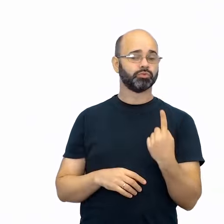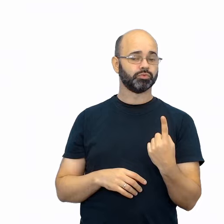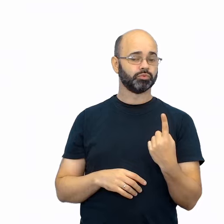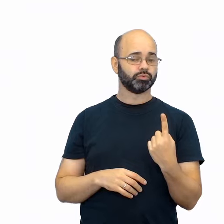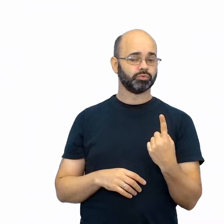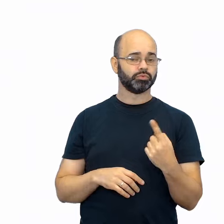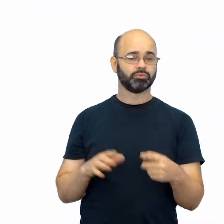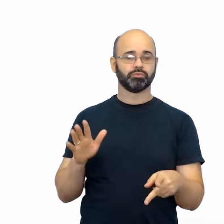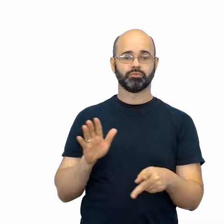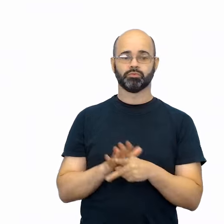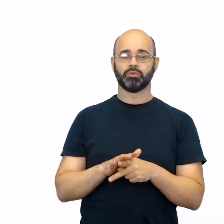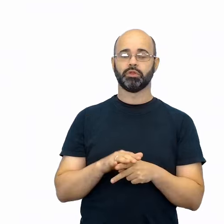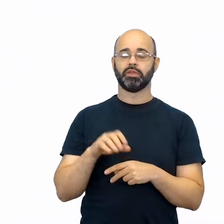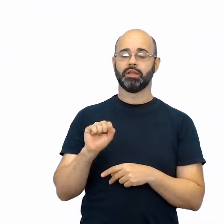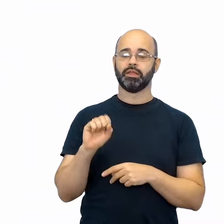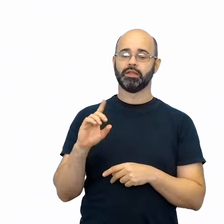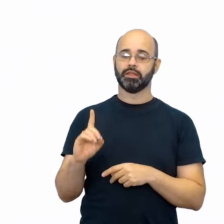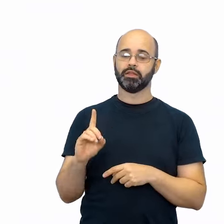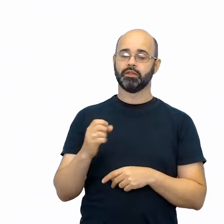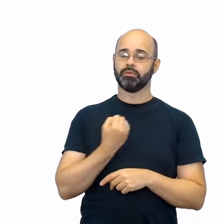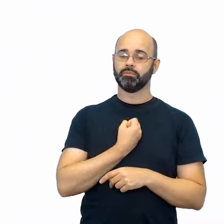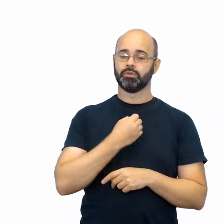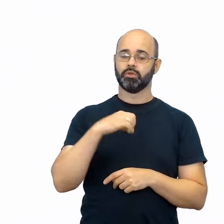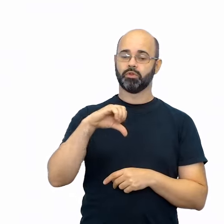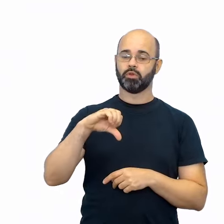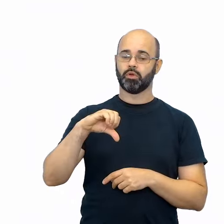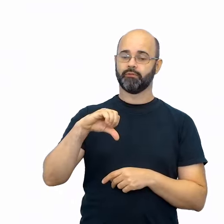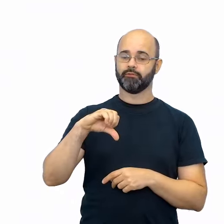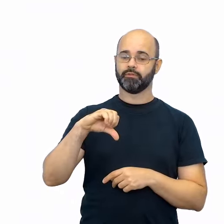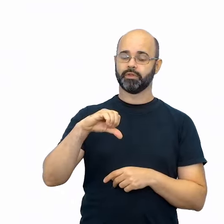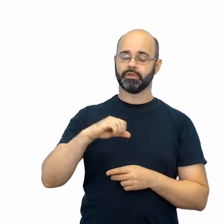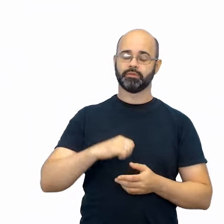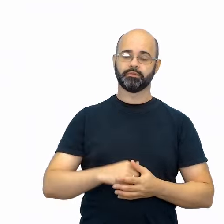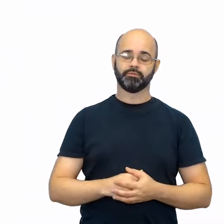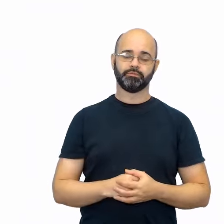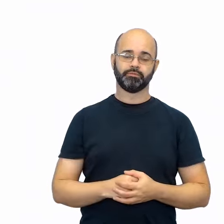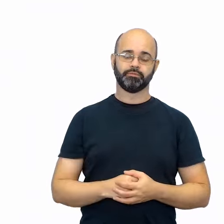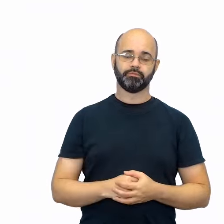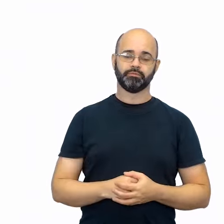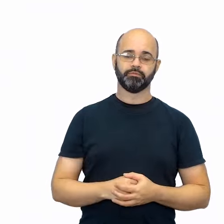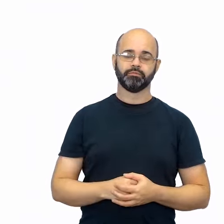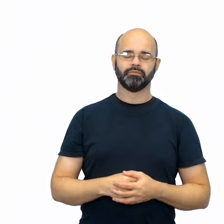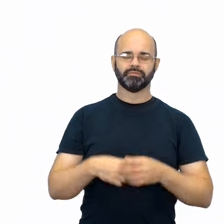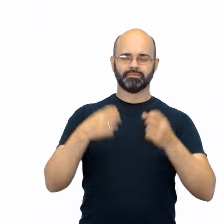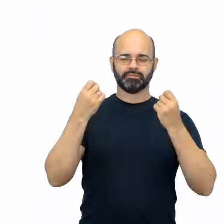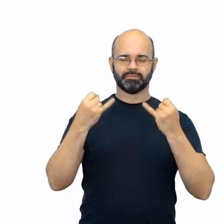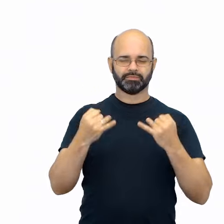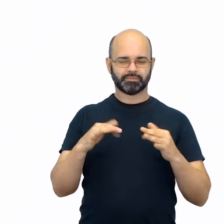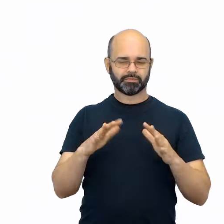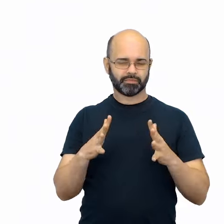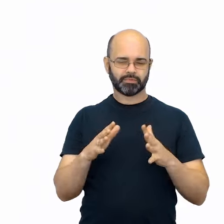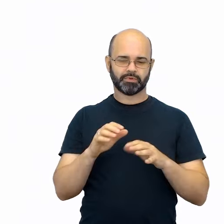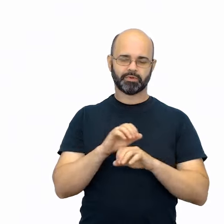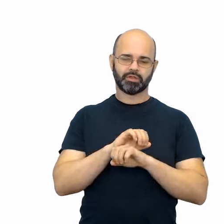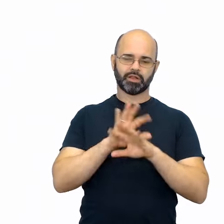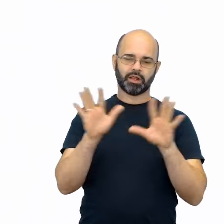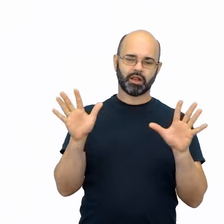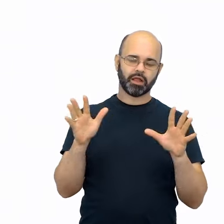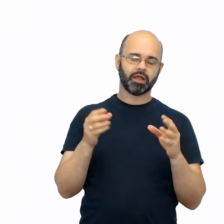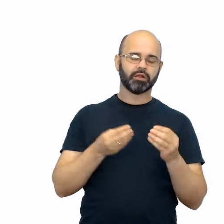SD9, que ilustra particularmente como deve ser conduzido o trabalho naquele ano